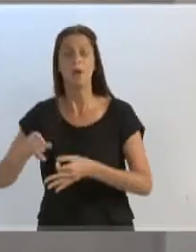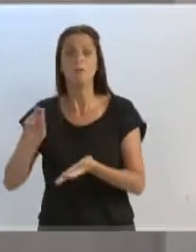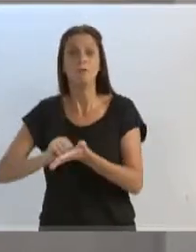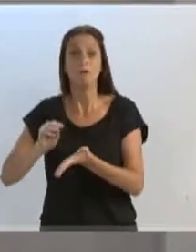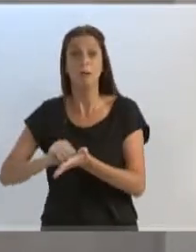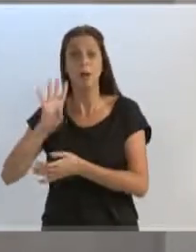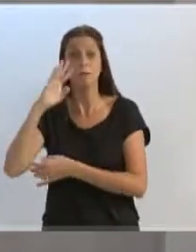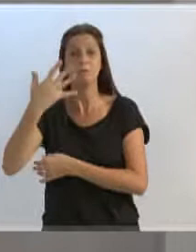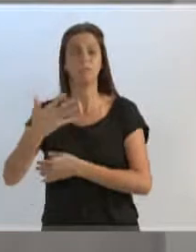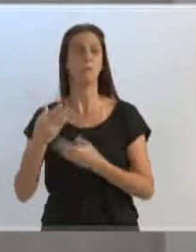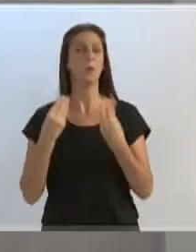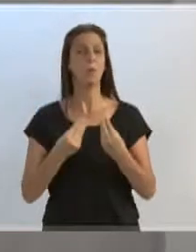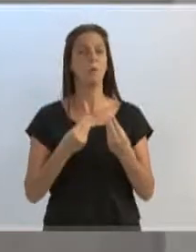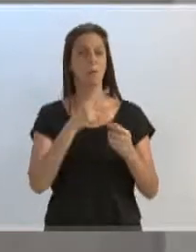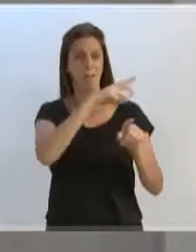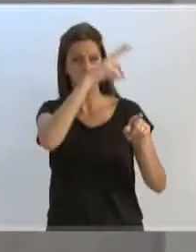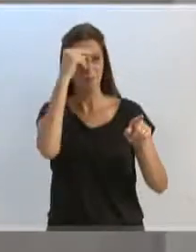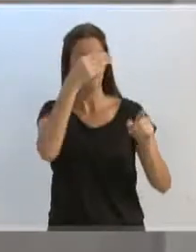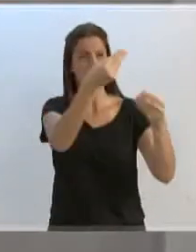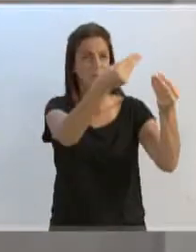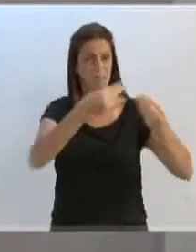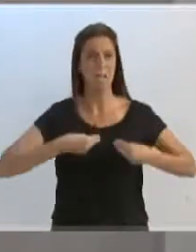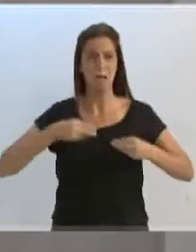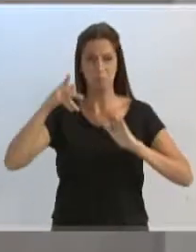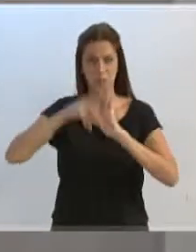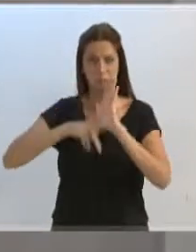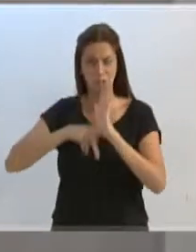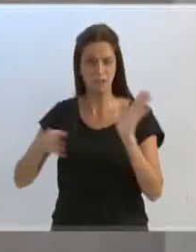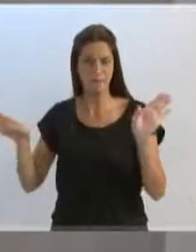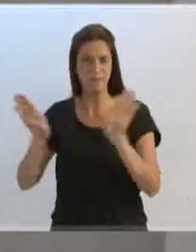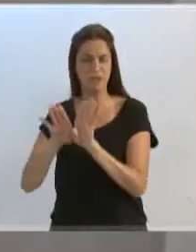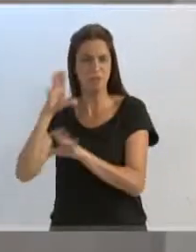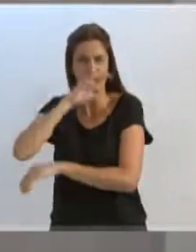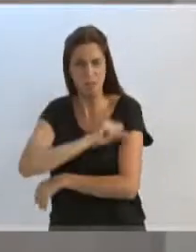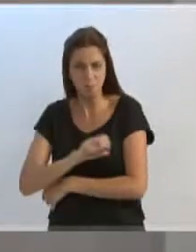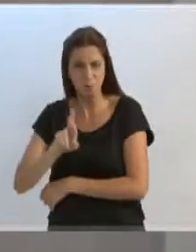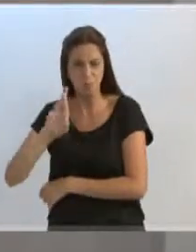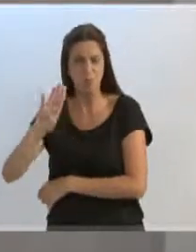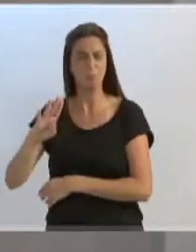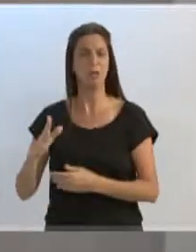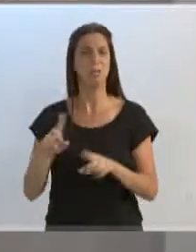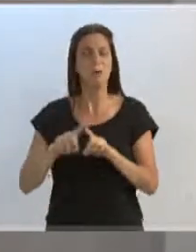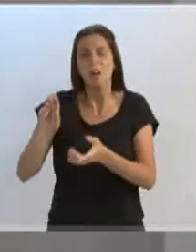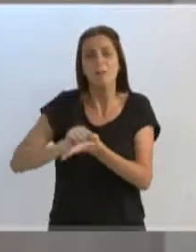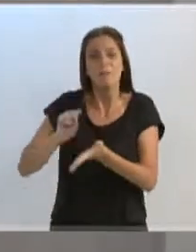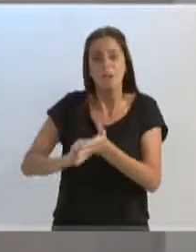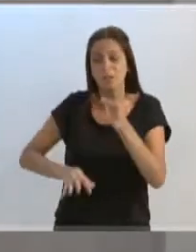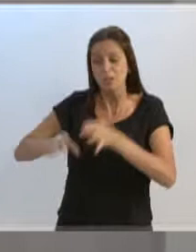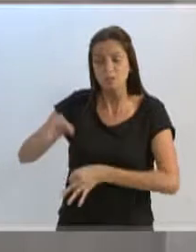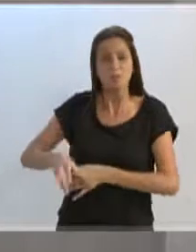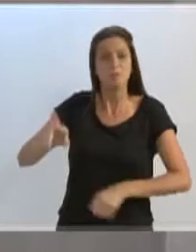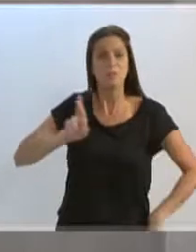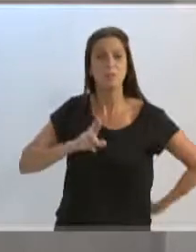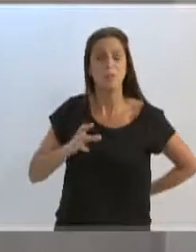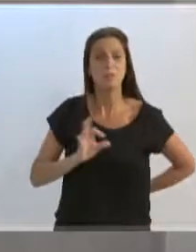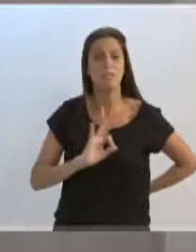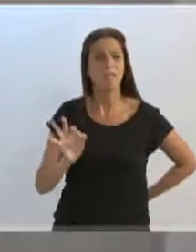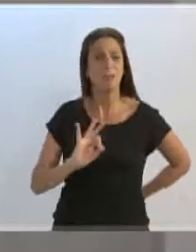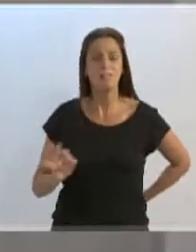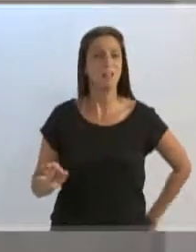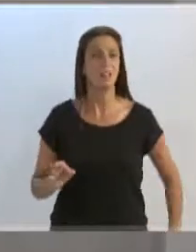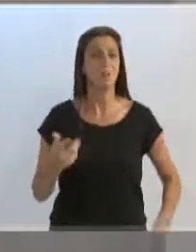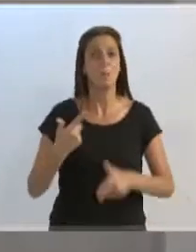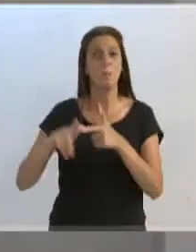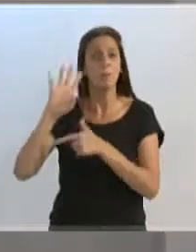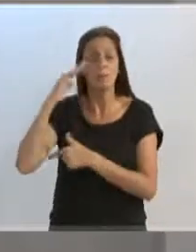e aí vem um projeto aqui para extinguir a URB, no momento em que nem as questões judiciais ainda não foram atendidas, acatadas ou sanadas,